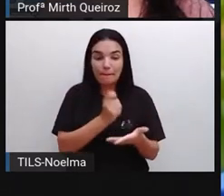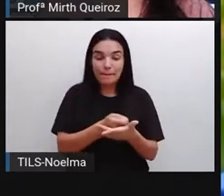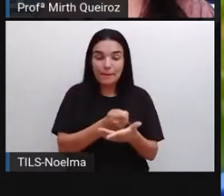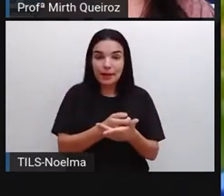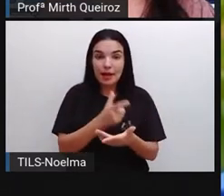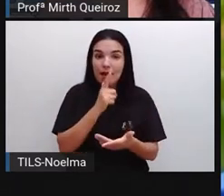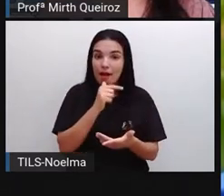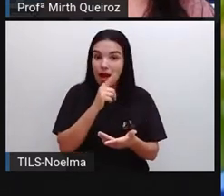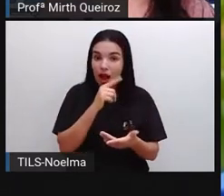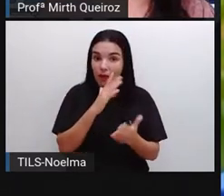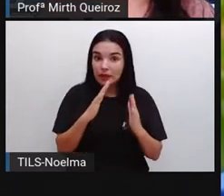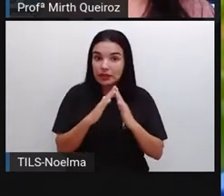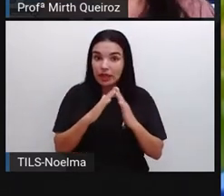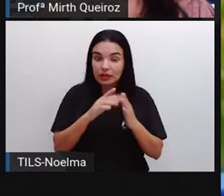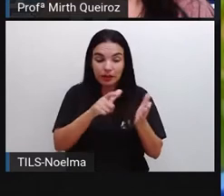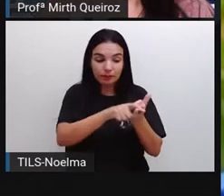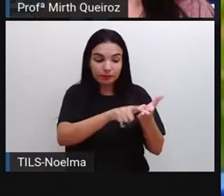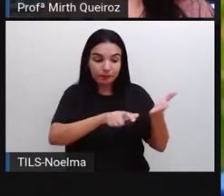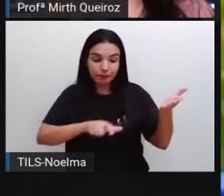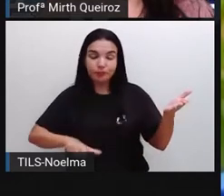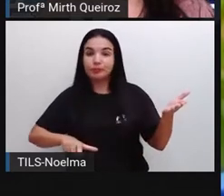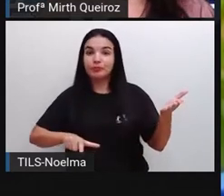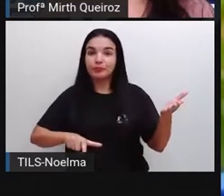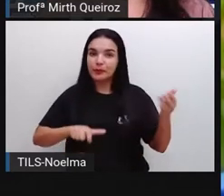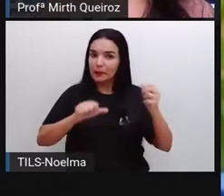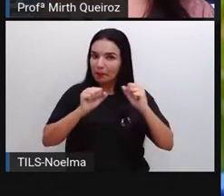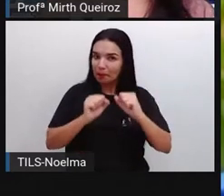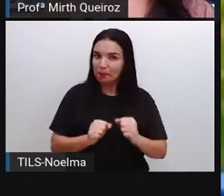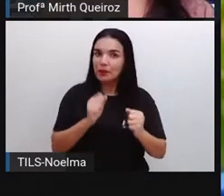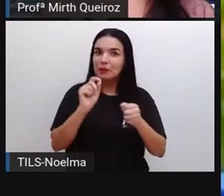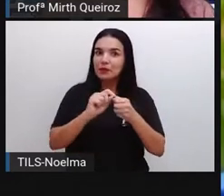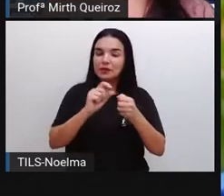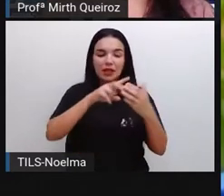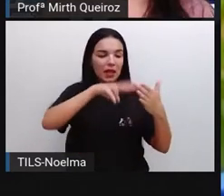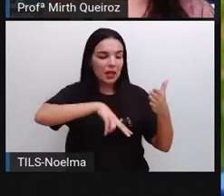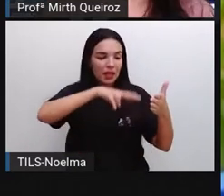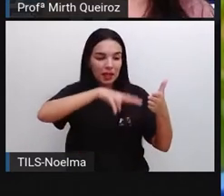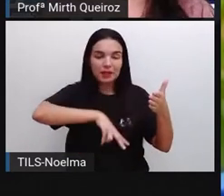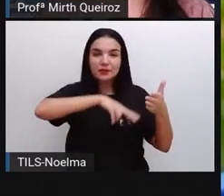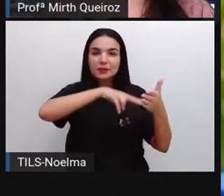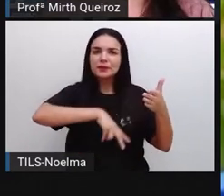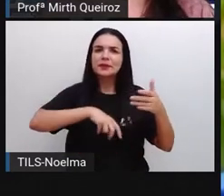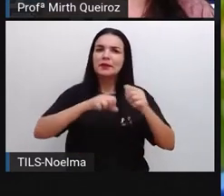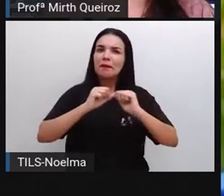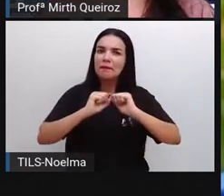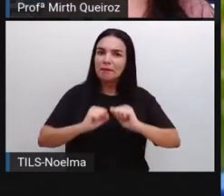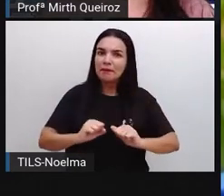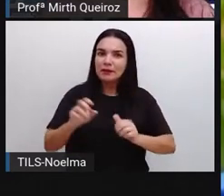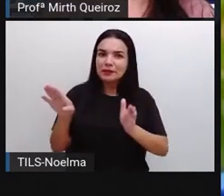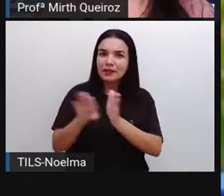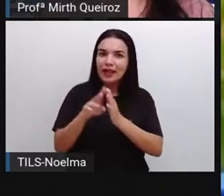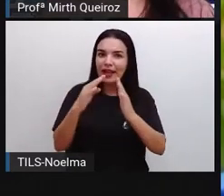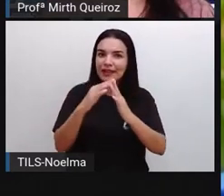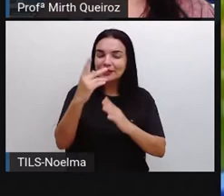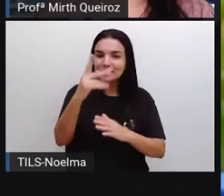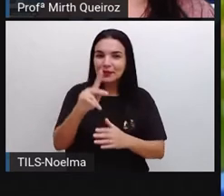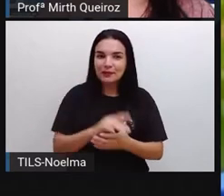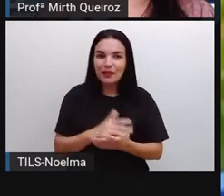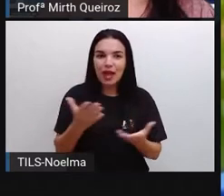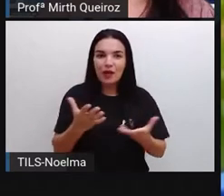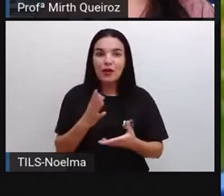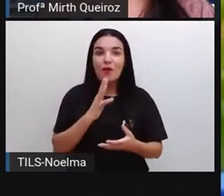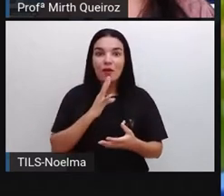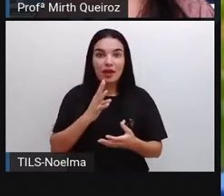leitura ali a partir desse talão de conta que chega aí na casa de vocês. E nós vamos